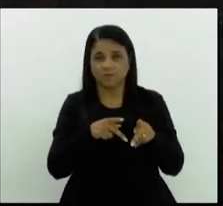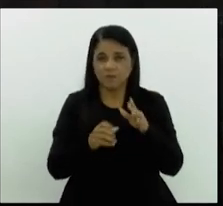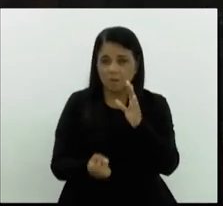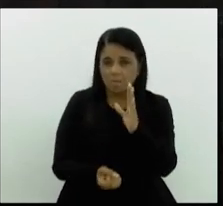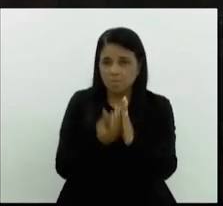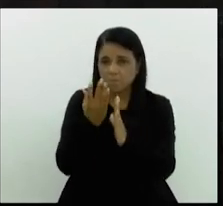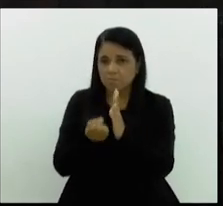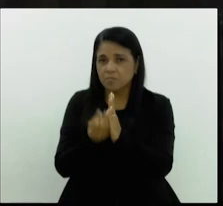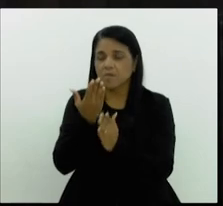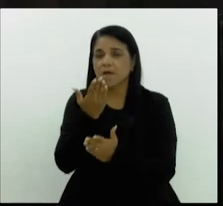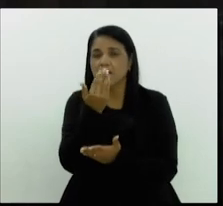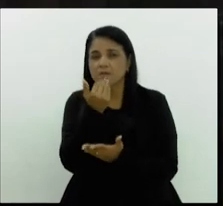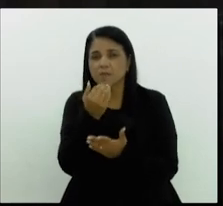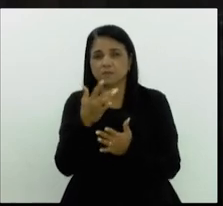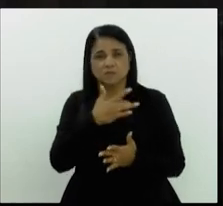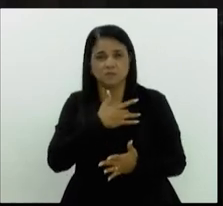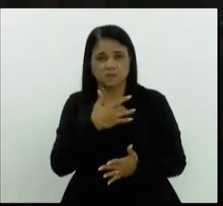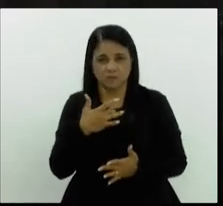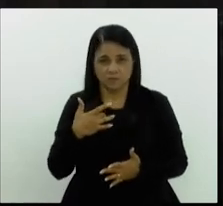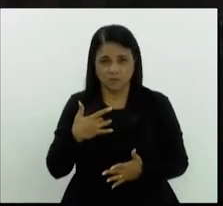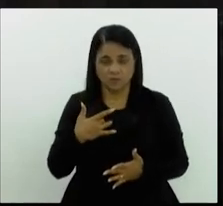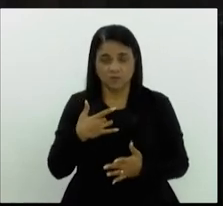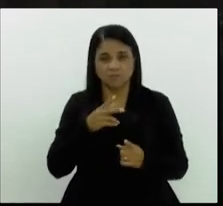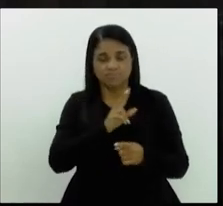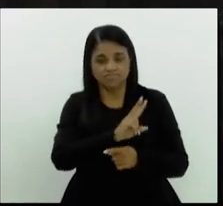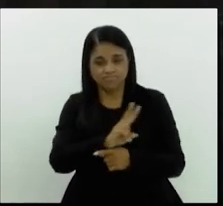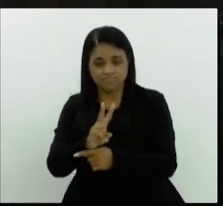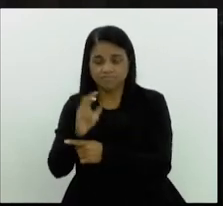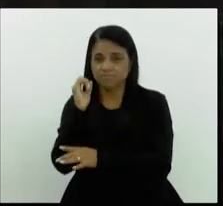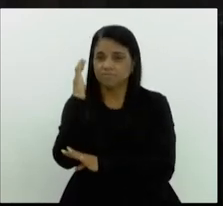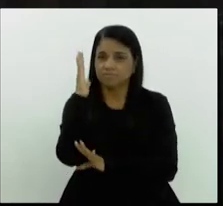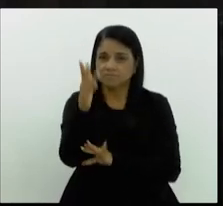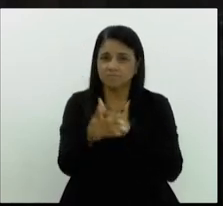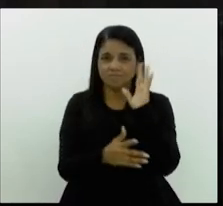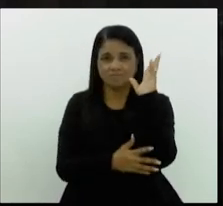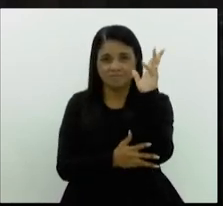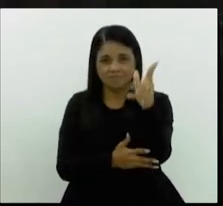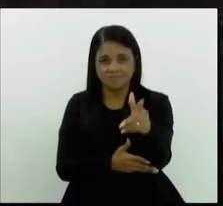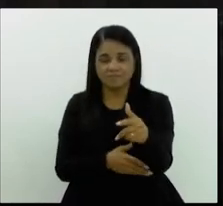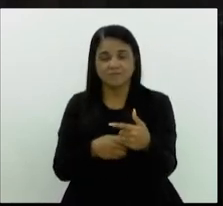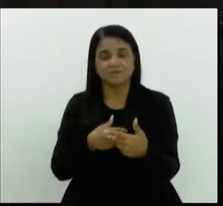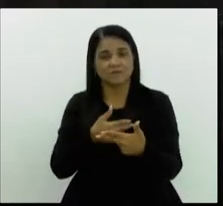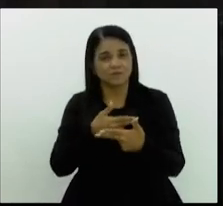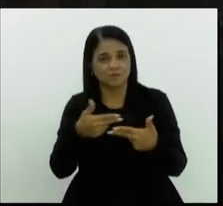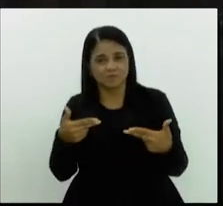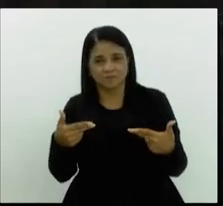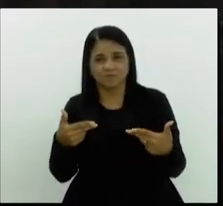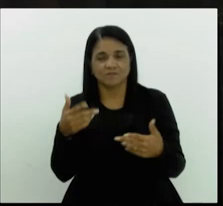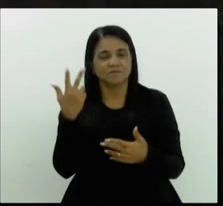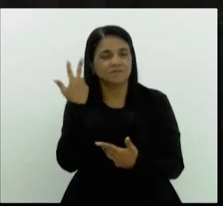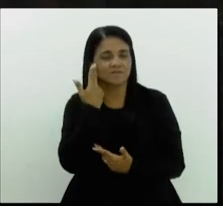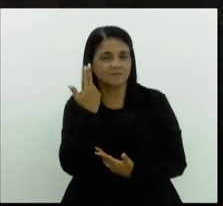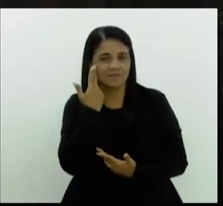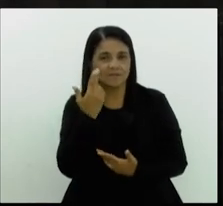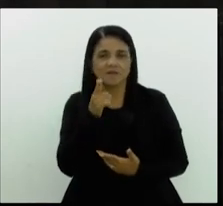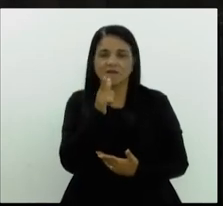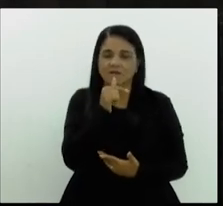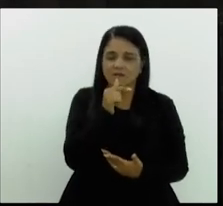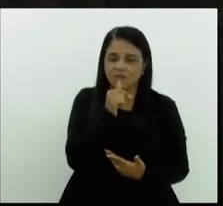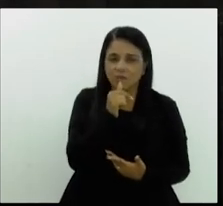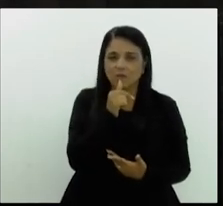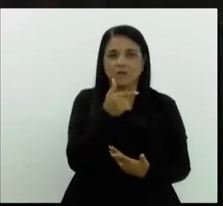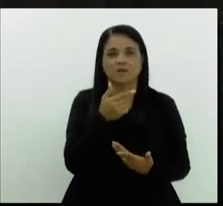alimentos saudáveis e preserve a natureza e os nossos bens naturais, como a água,